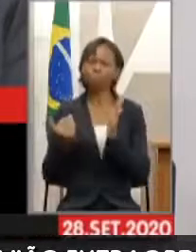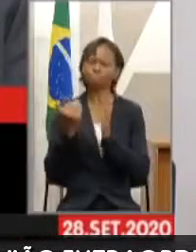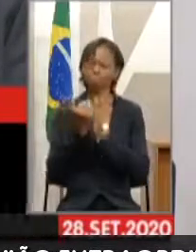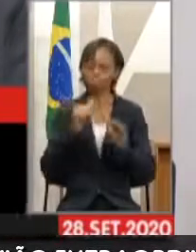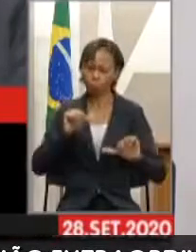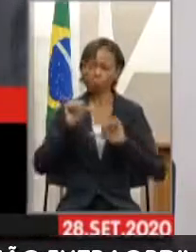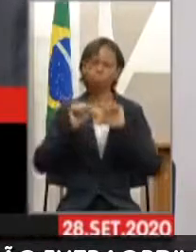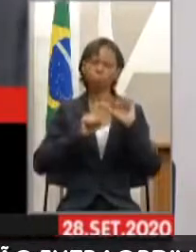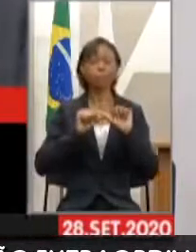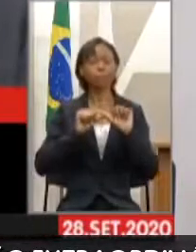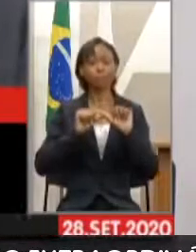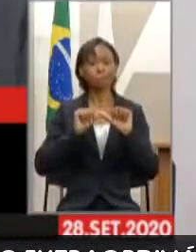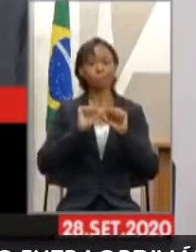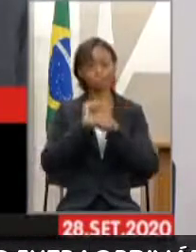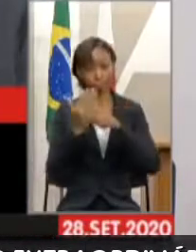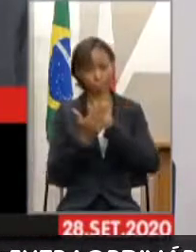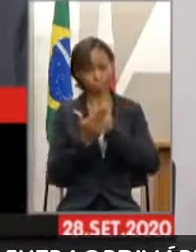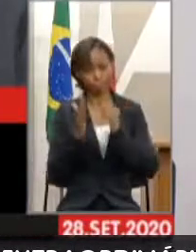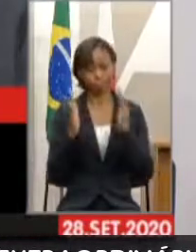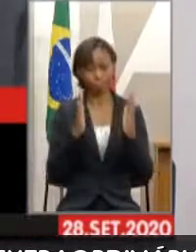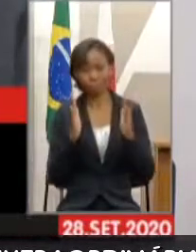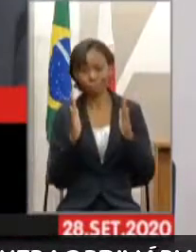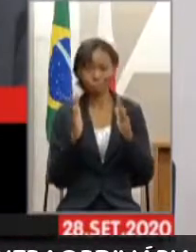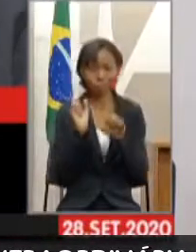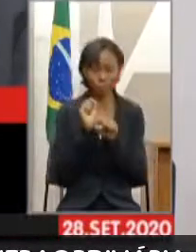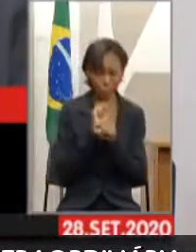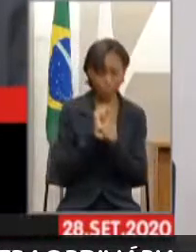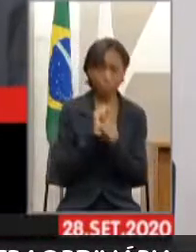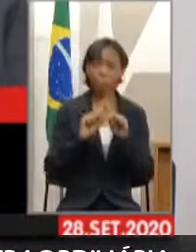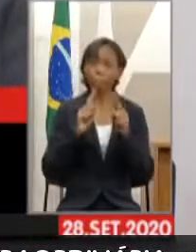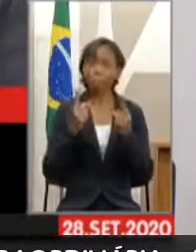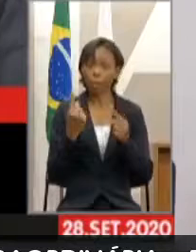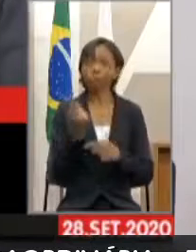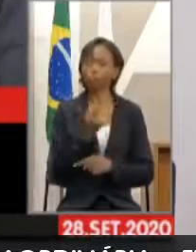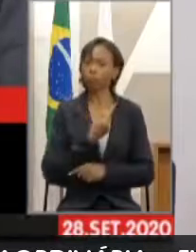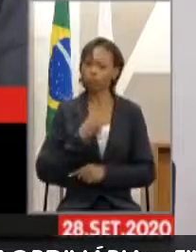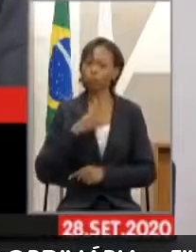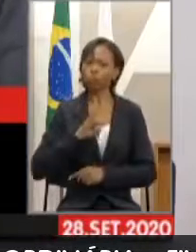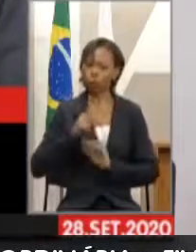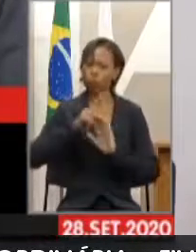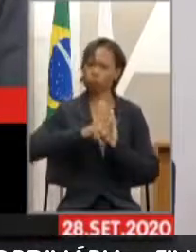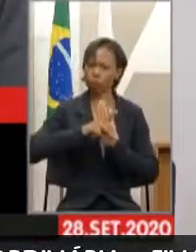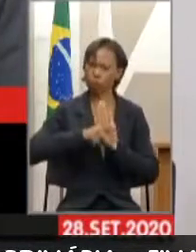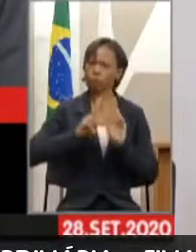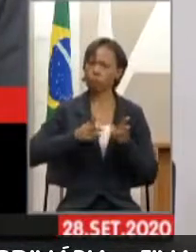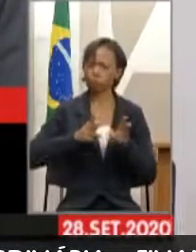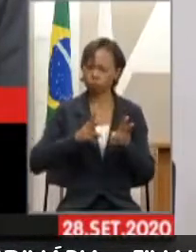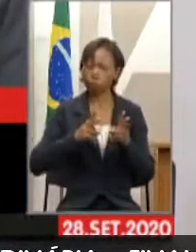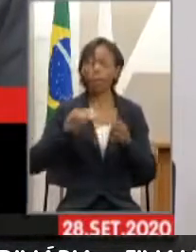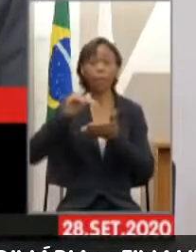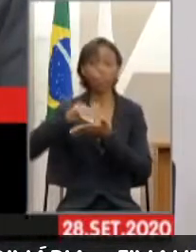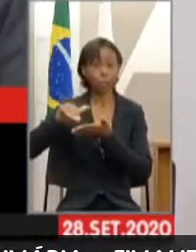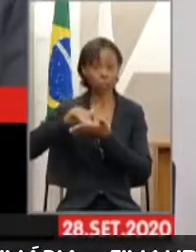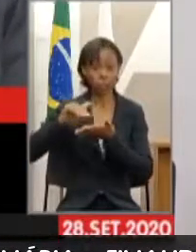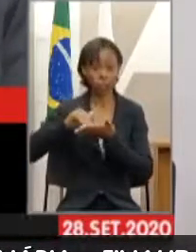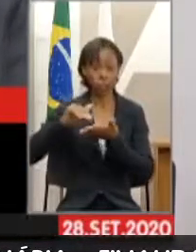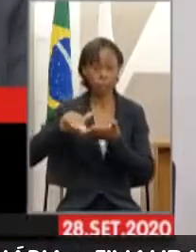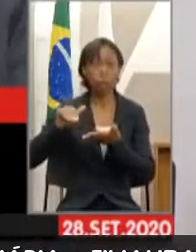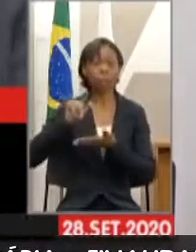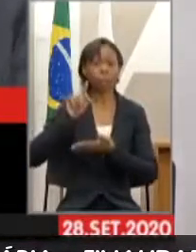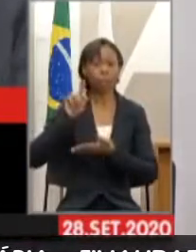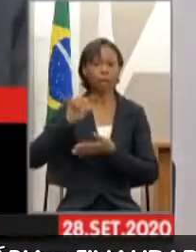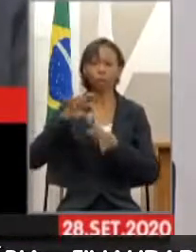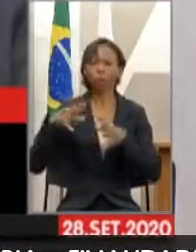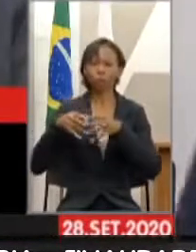esse processo, mas ele continua em andamento. A secretária foi sensível, toda a sua equipe da Secretaria de